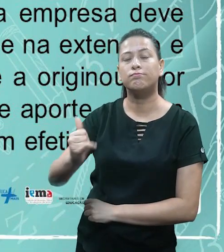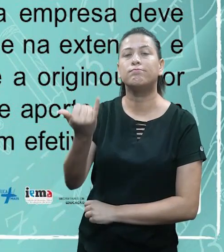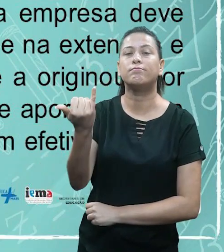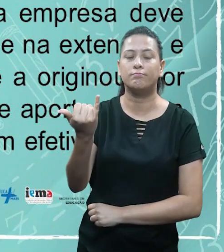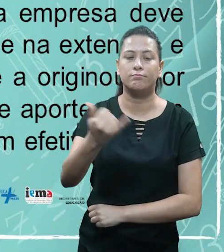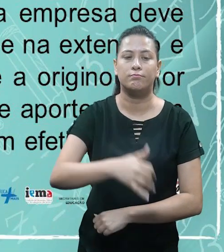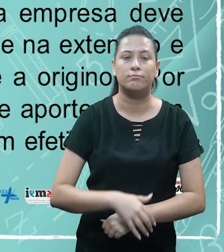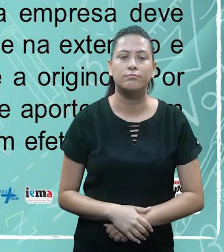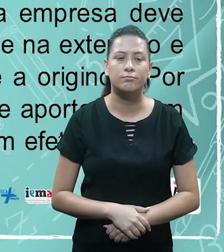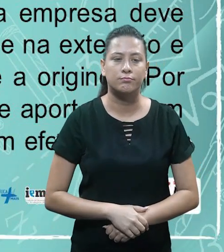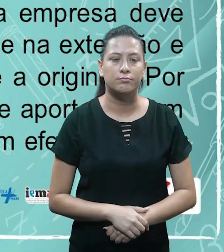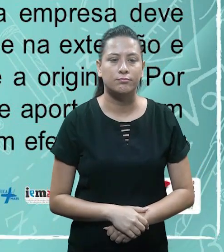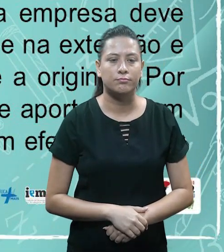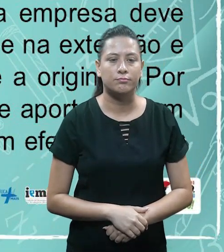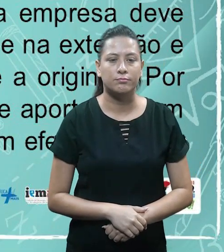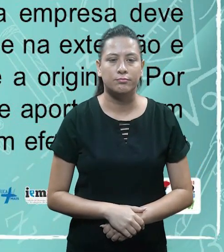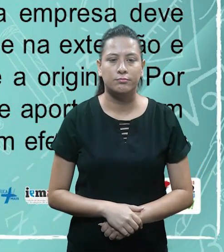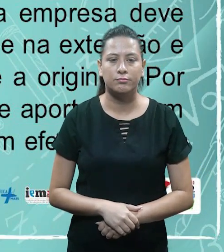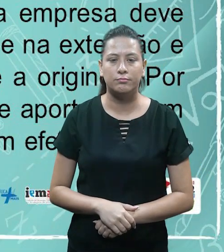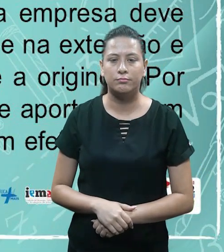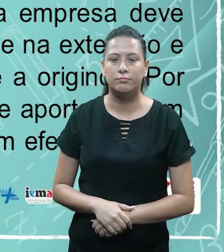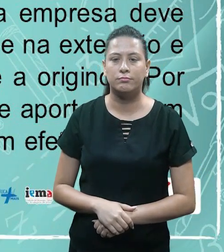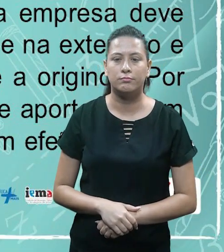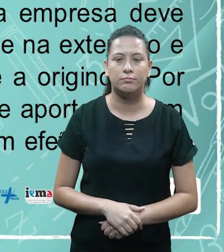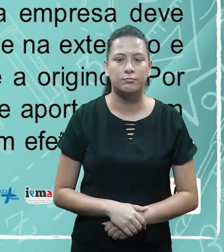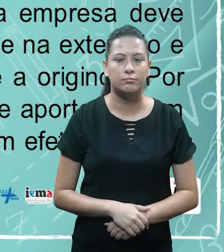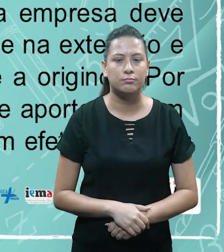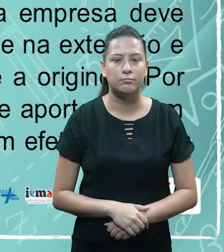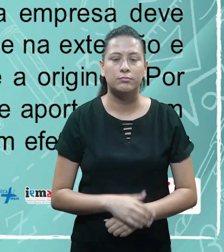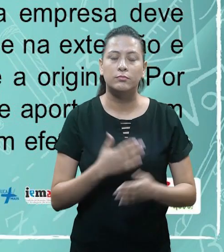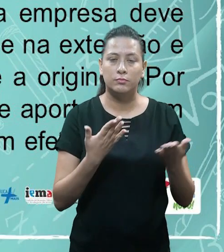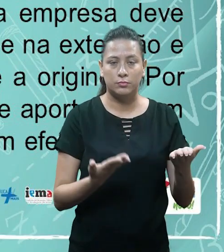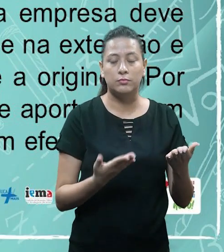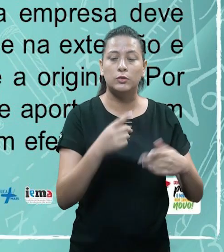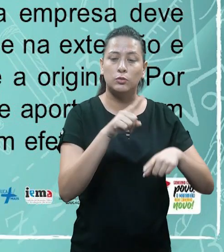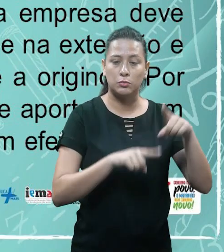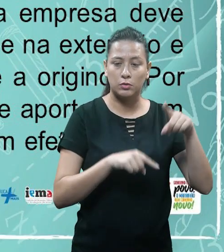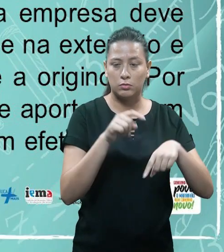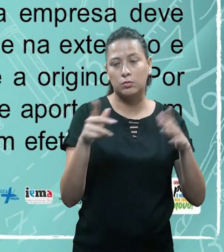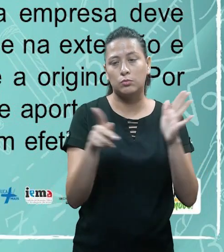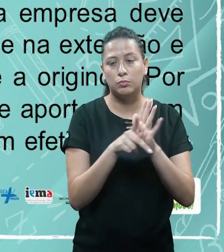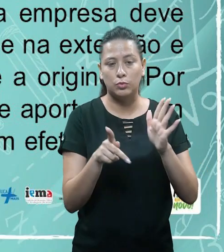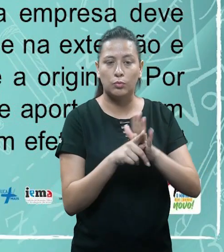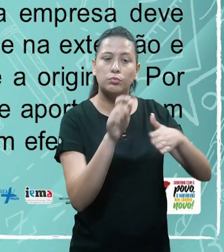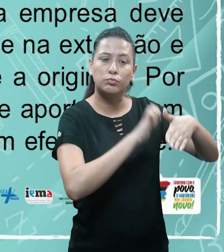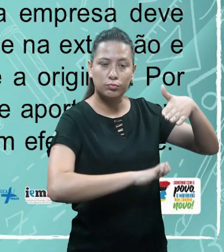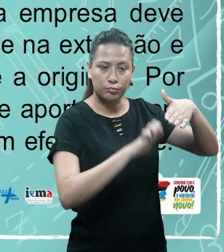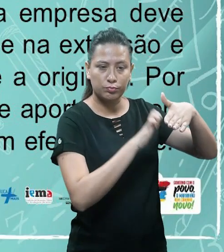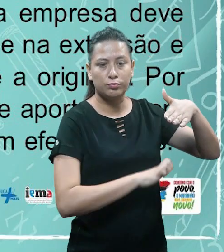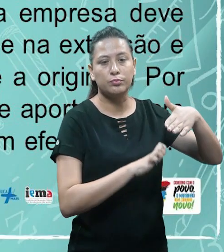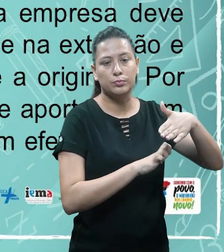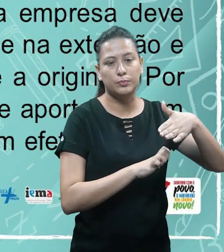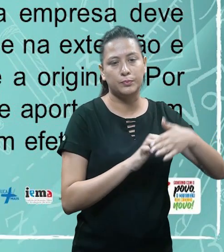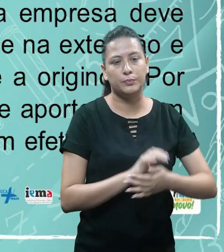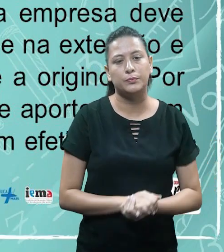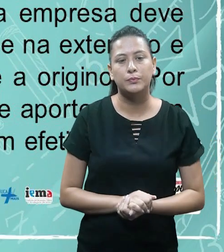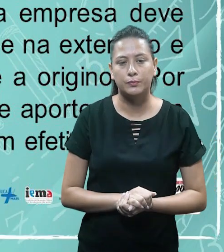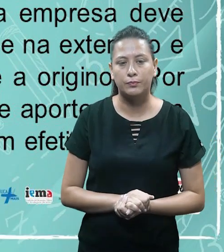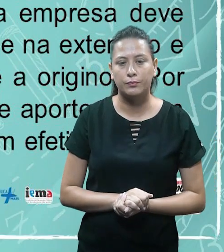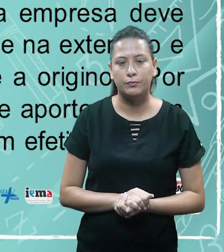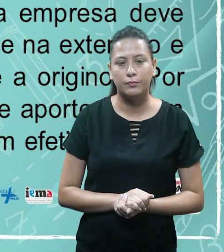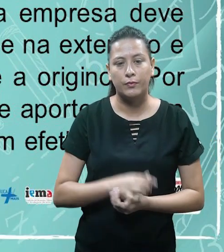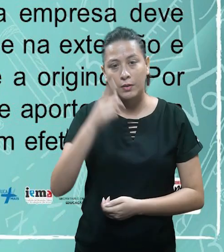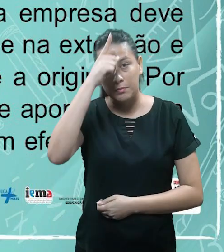oportunidade, o que é que diz? Elucida a mensuração dos componentes patrimoniais para produzir